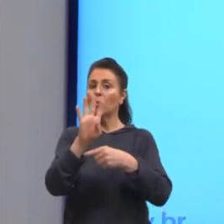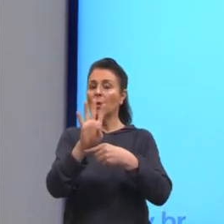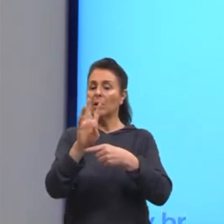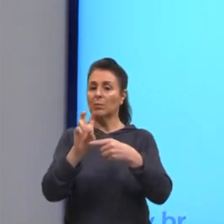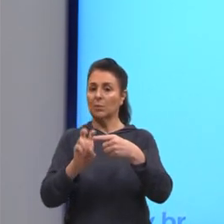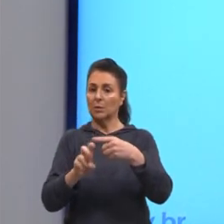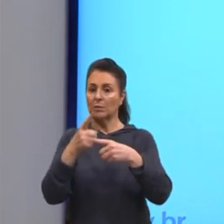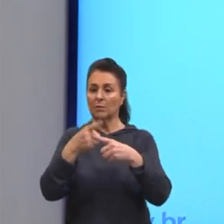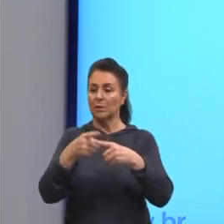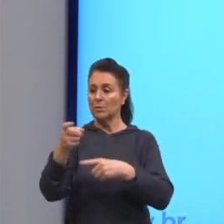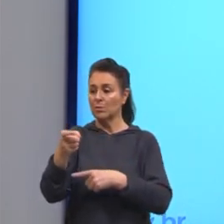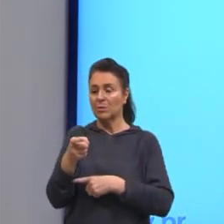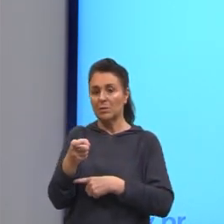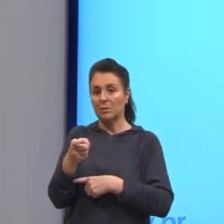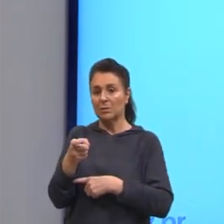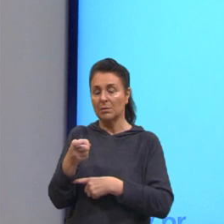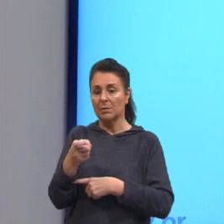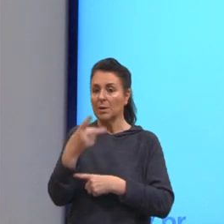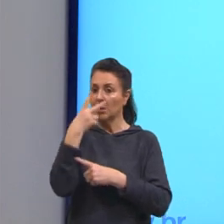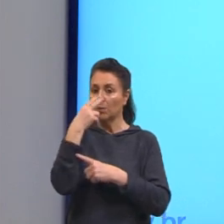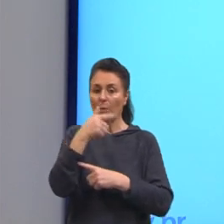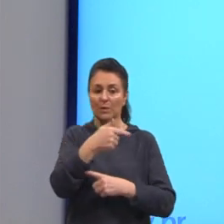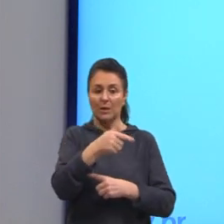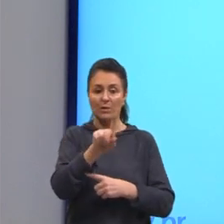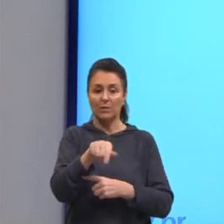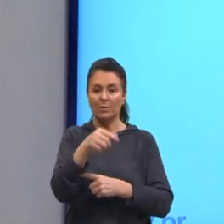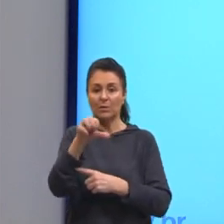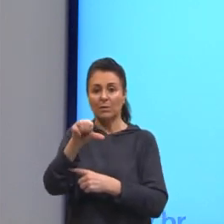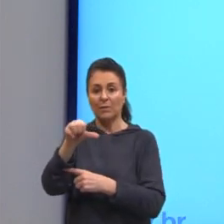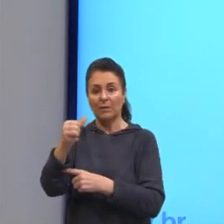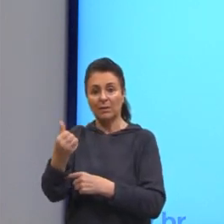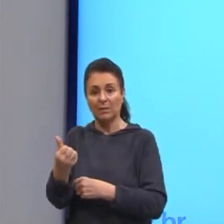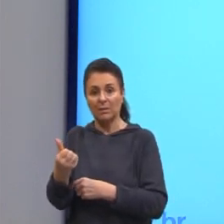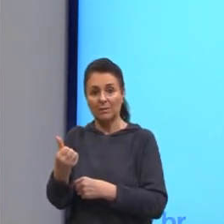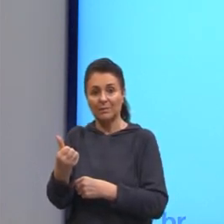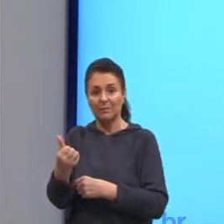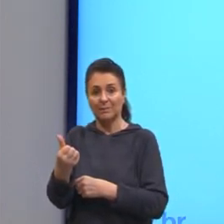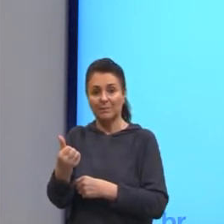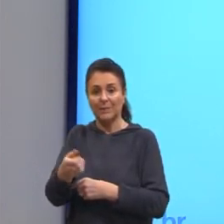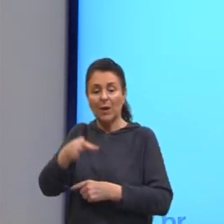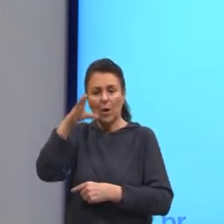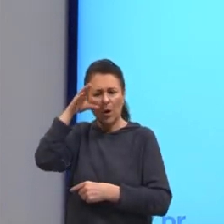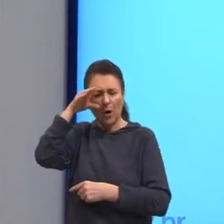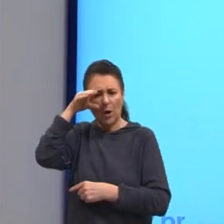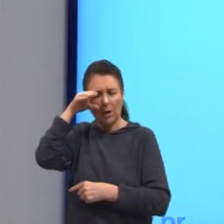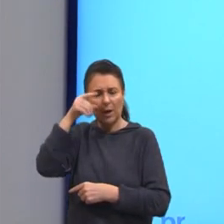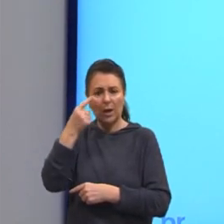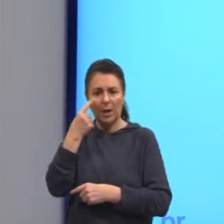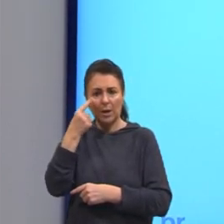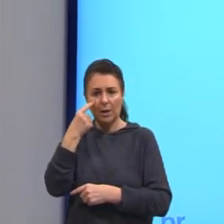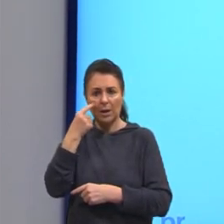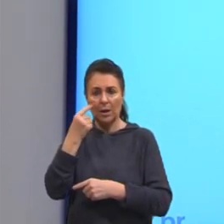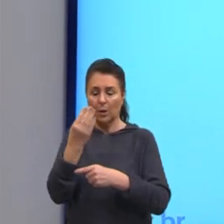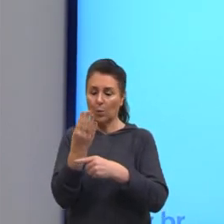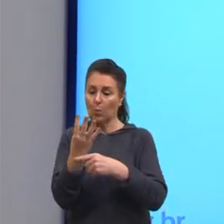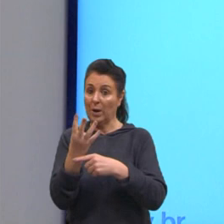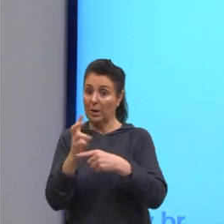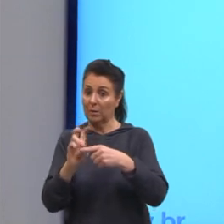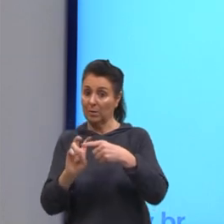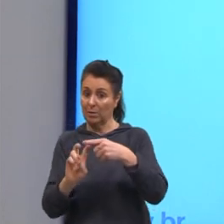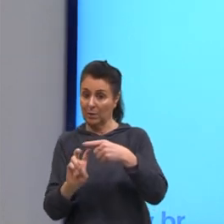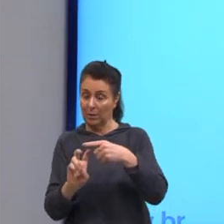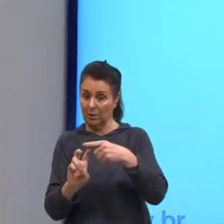vezes o X é igual a 7,96. Observe que eu tenho esse 4 quintos aqui,